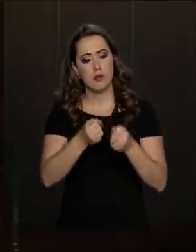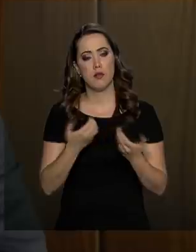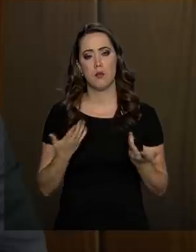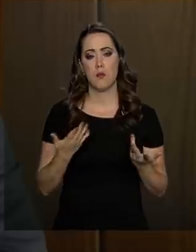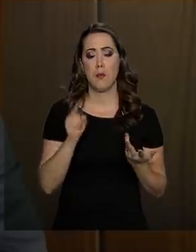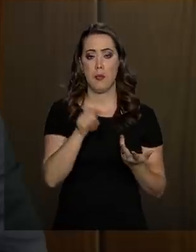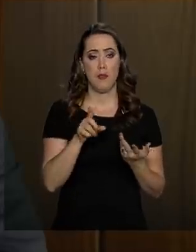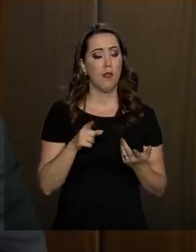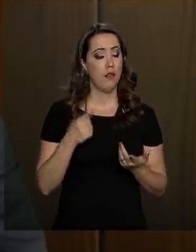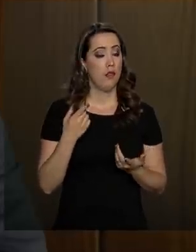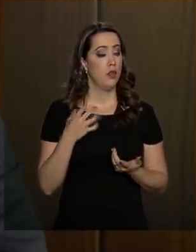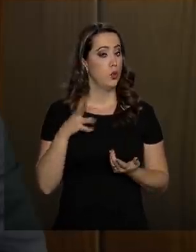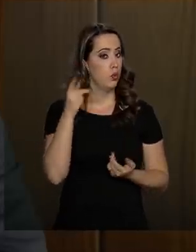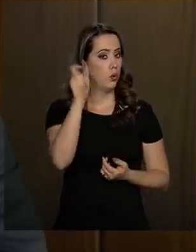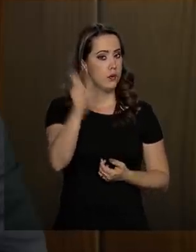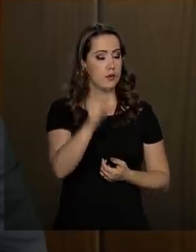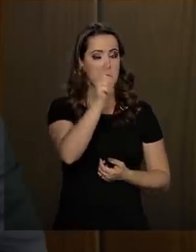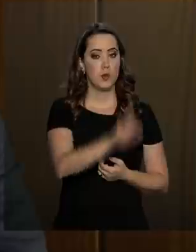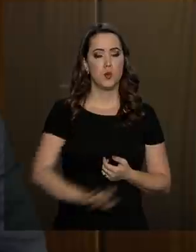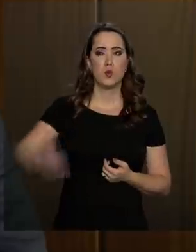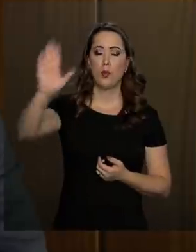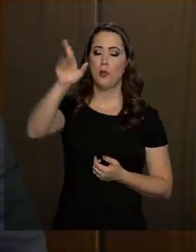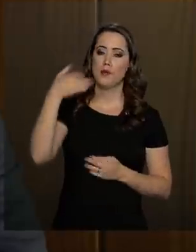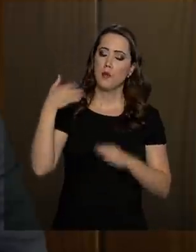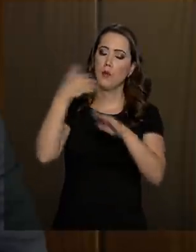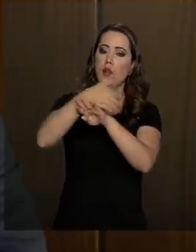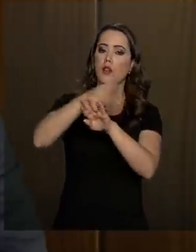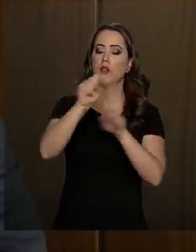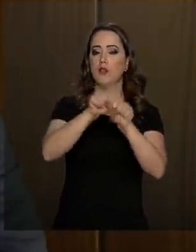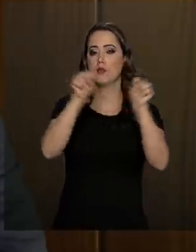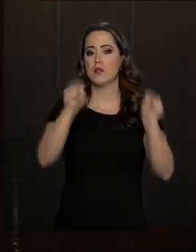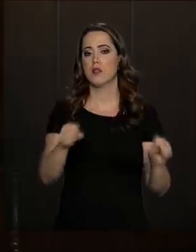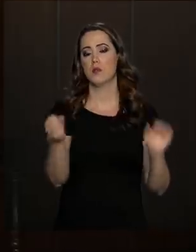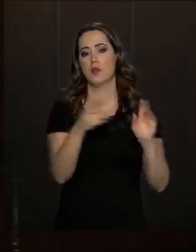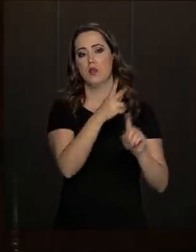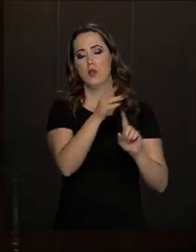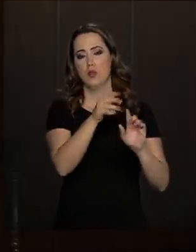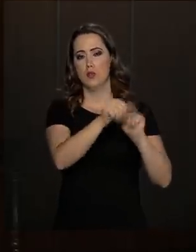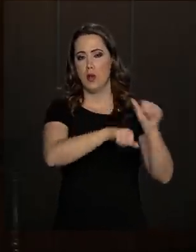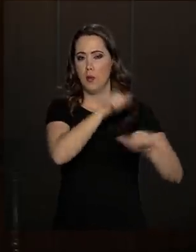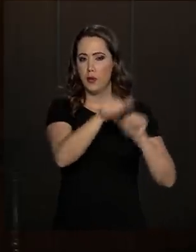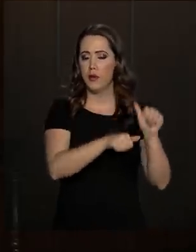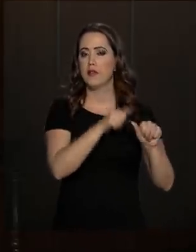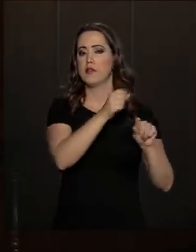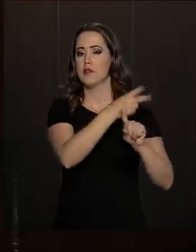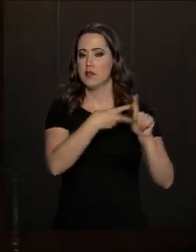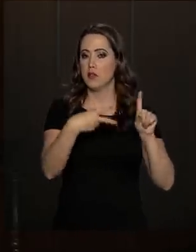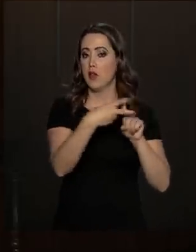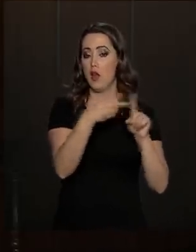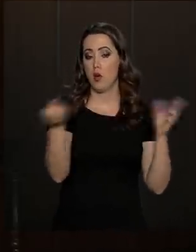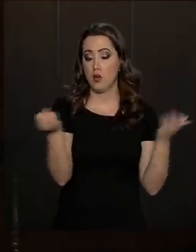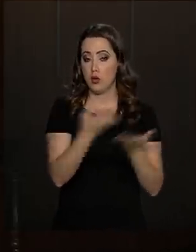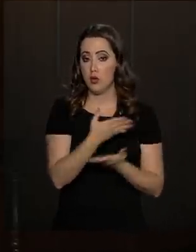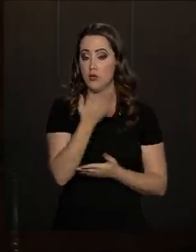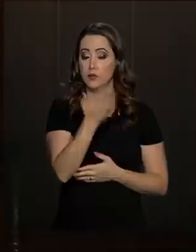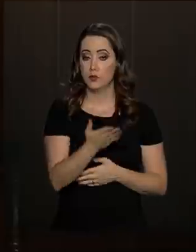também. Então, todos os brasileiros entraram na reforma e temos agora uma nova previdência.